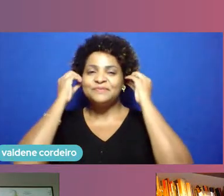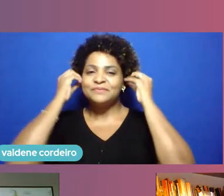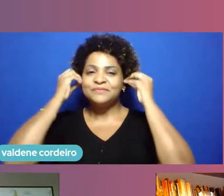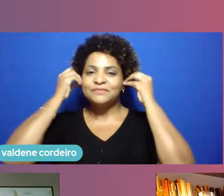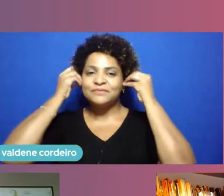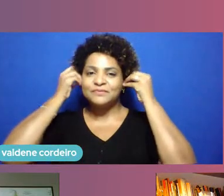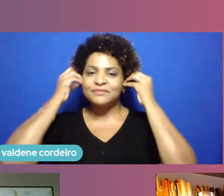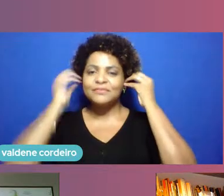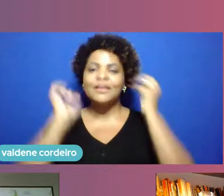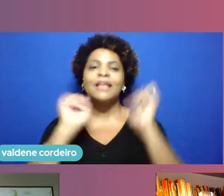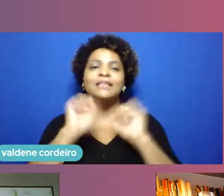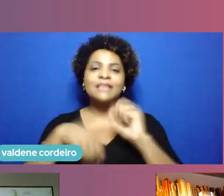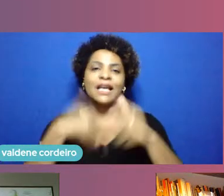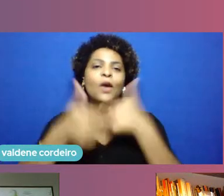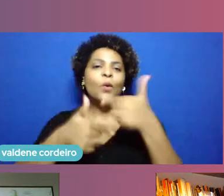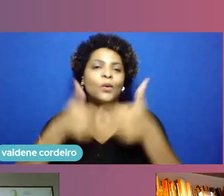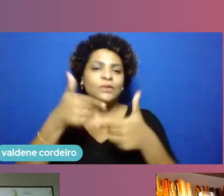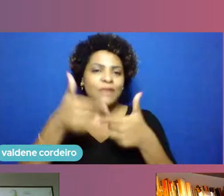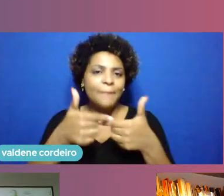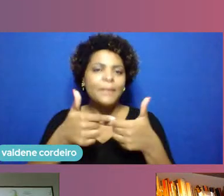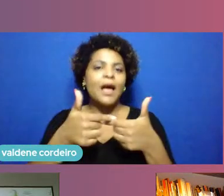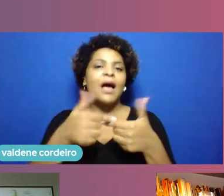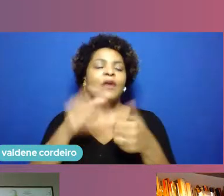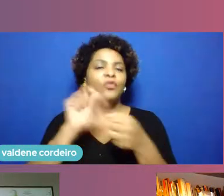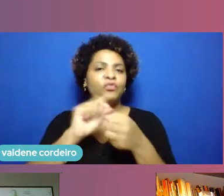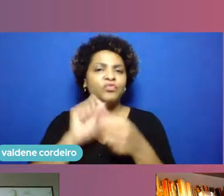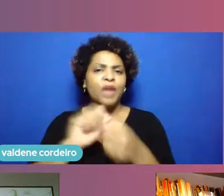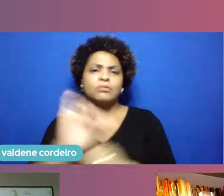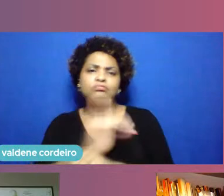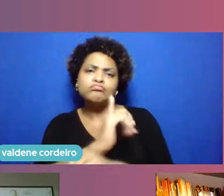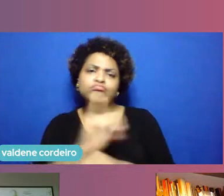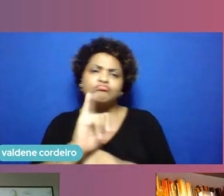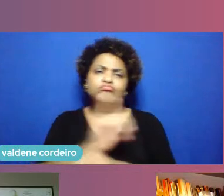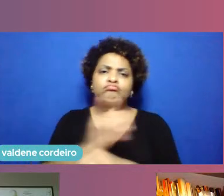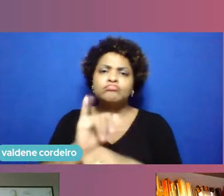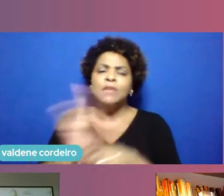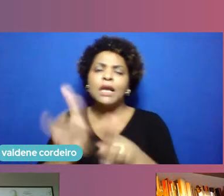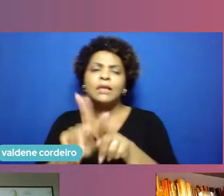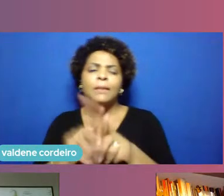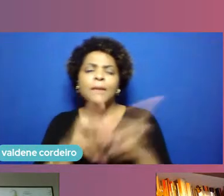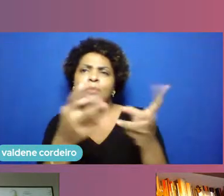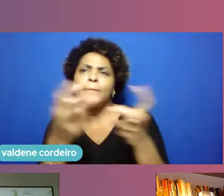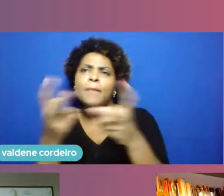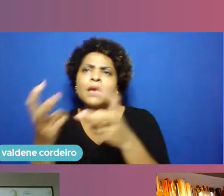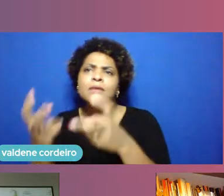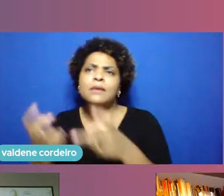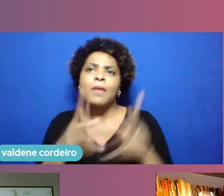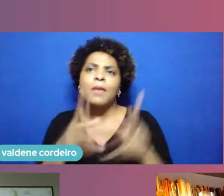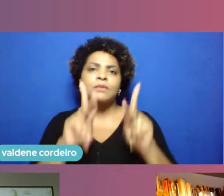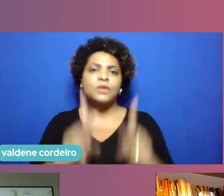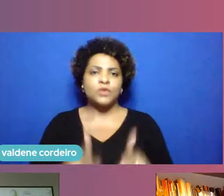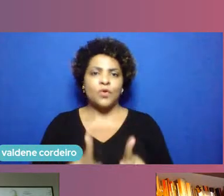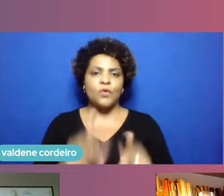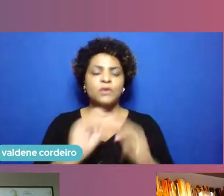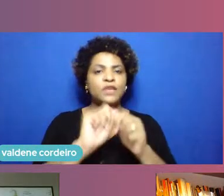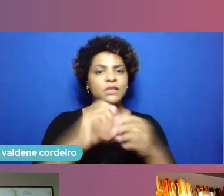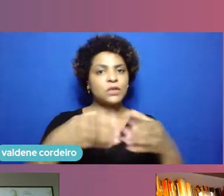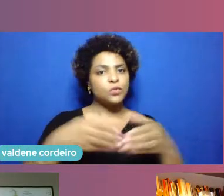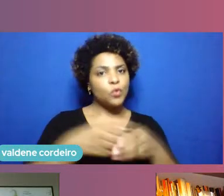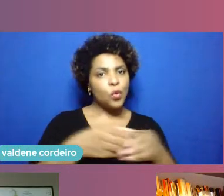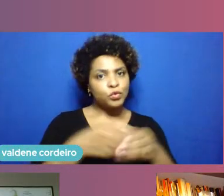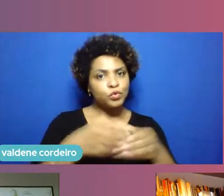de bastante articulação e de escuta mas de construção conjunta sempre de forma colaborativa